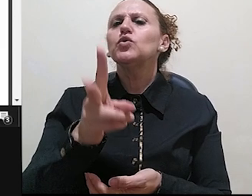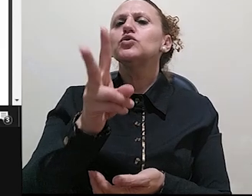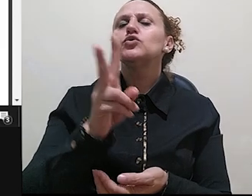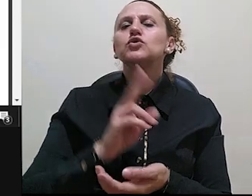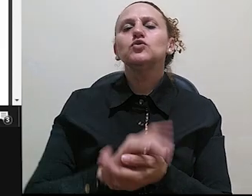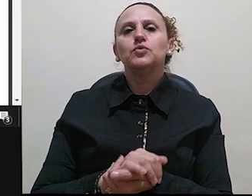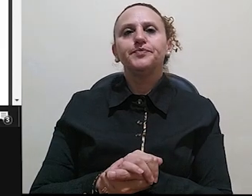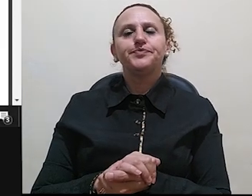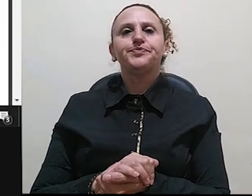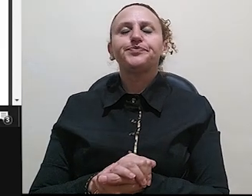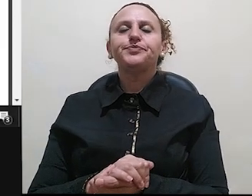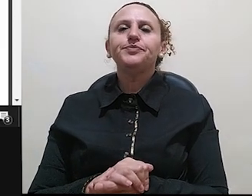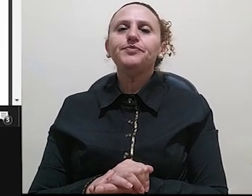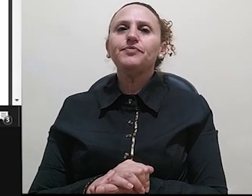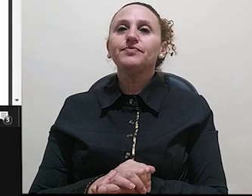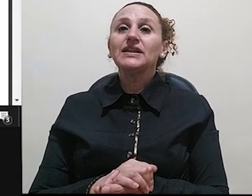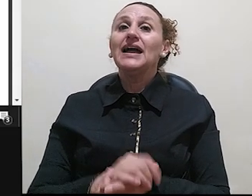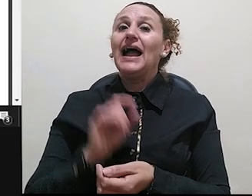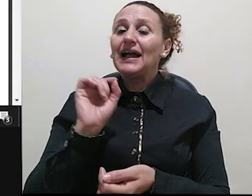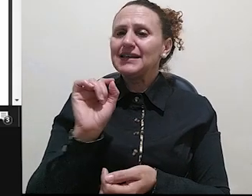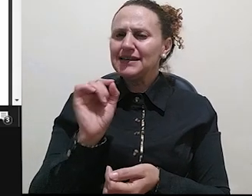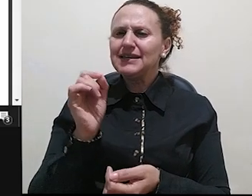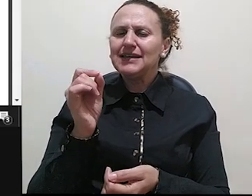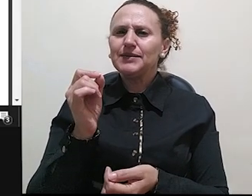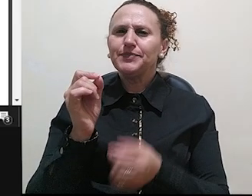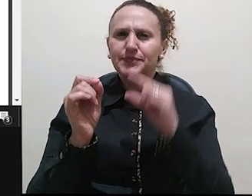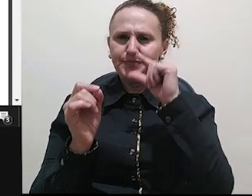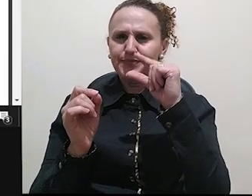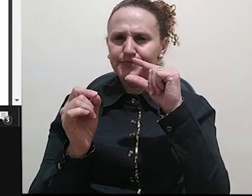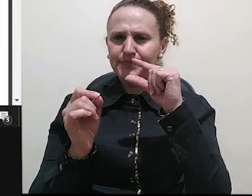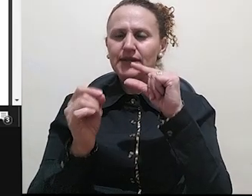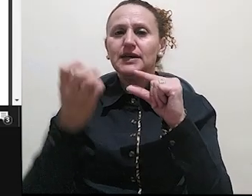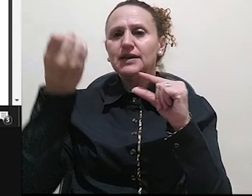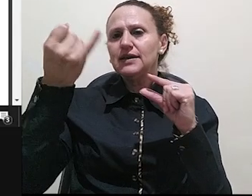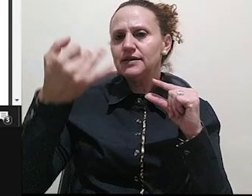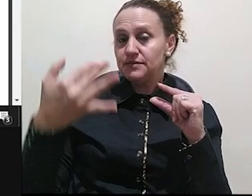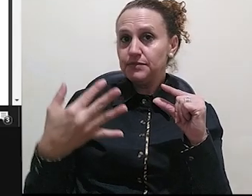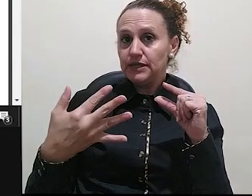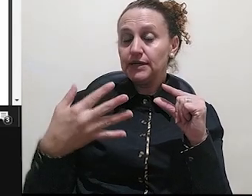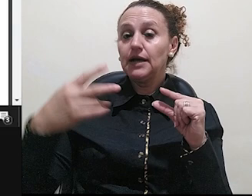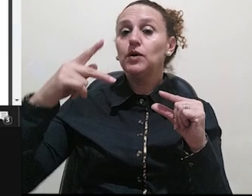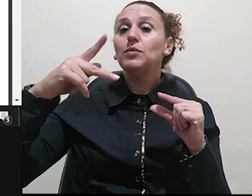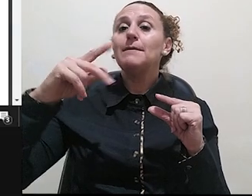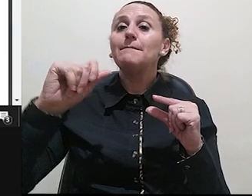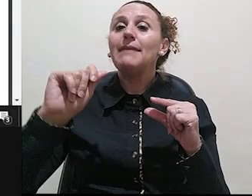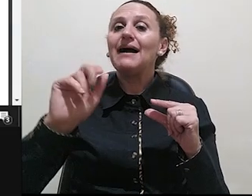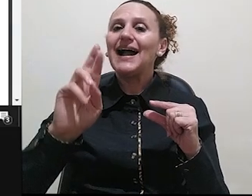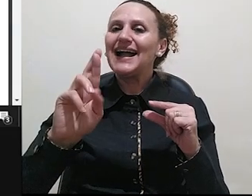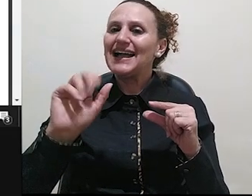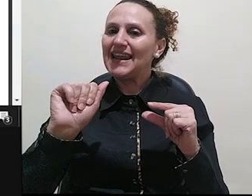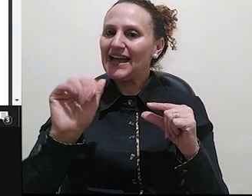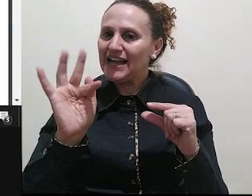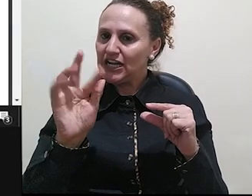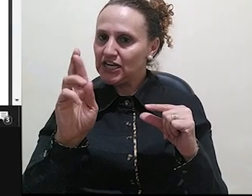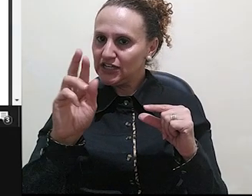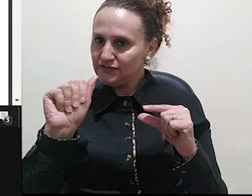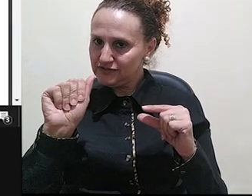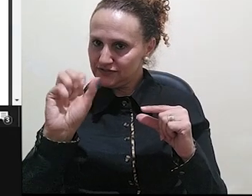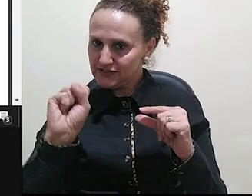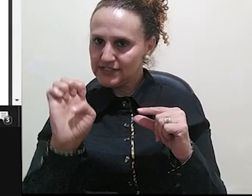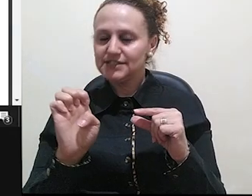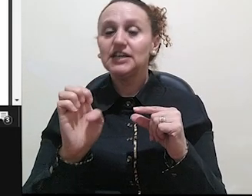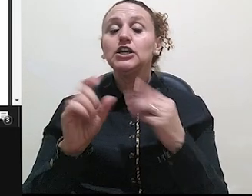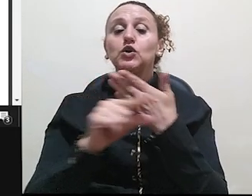evolução da ciência. E ele está falando uma paráfrase, nesse momento, né, do que os autores